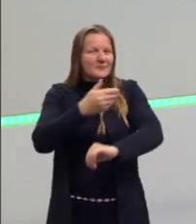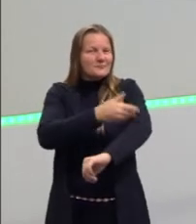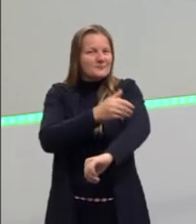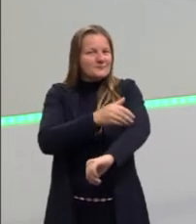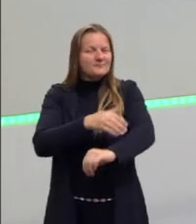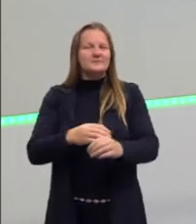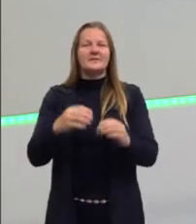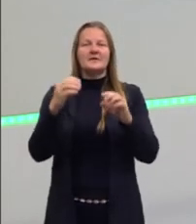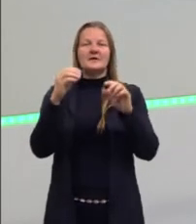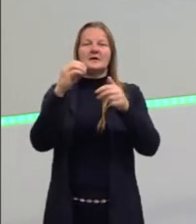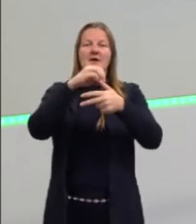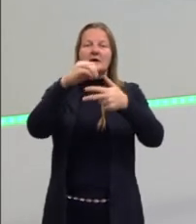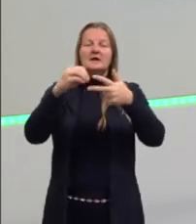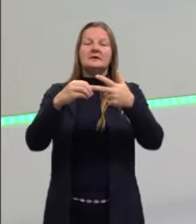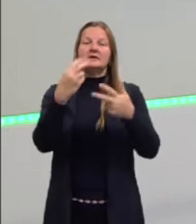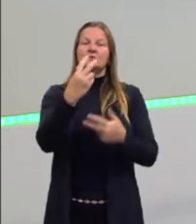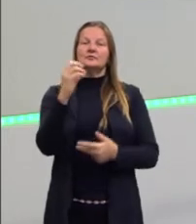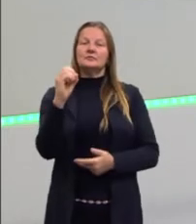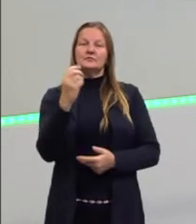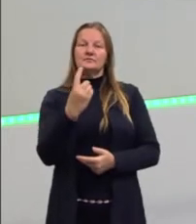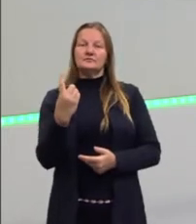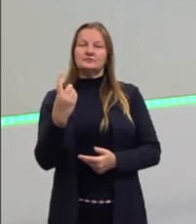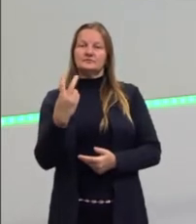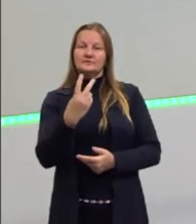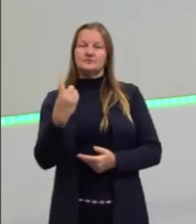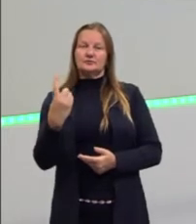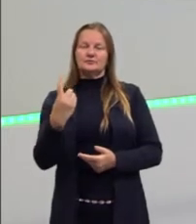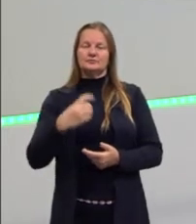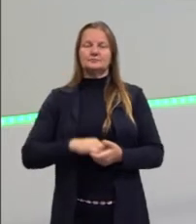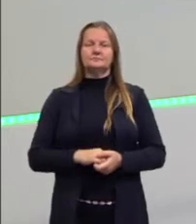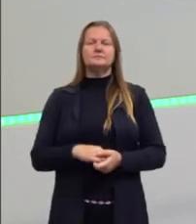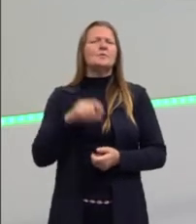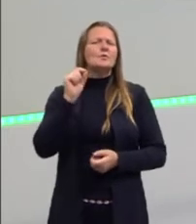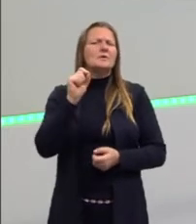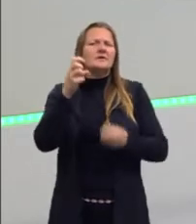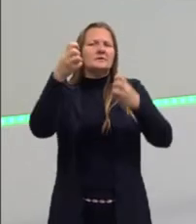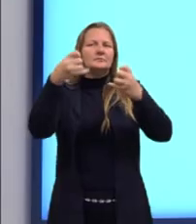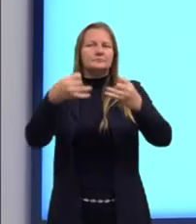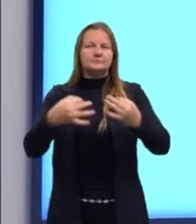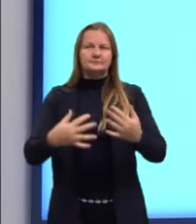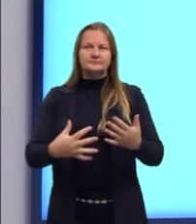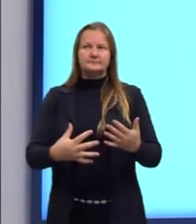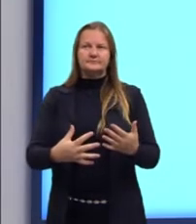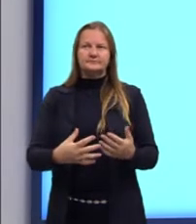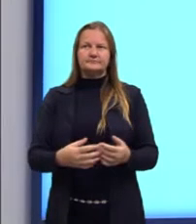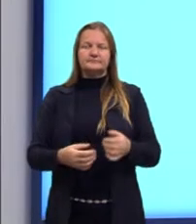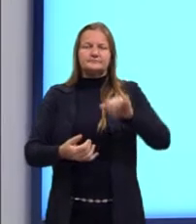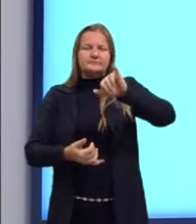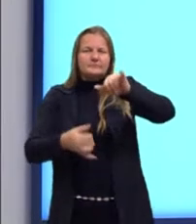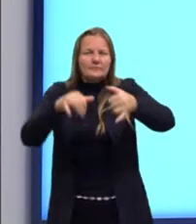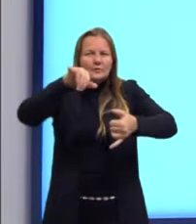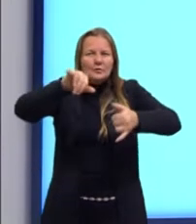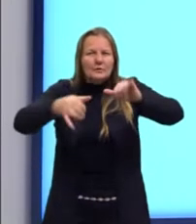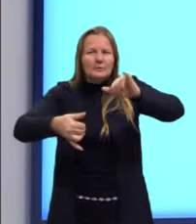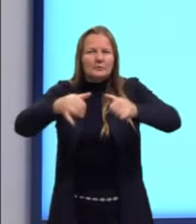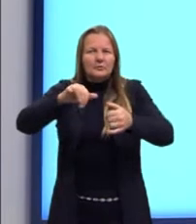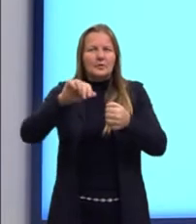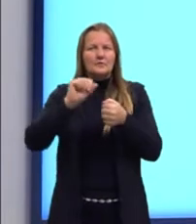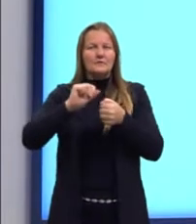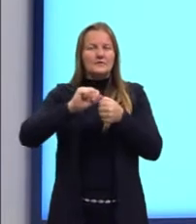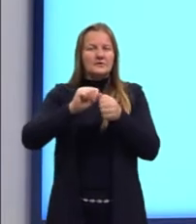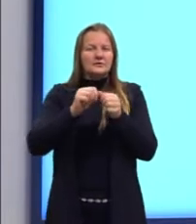questão do ENEM de 2021. A nossa questão diz o seguinte, um laboratório realizou um teste